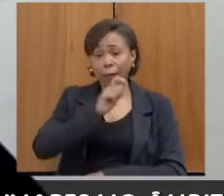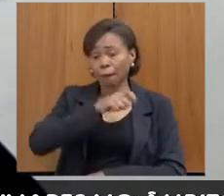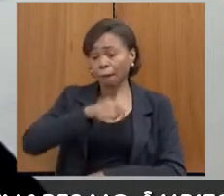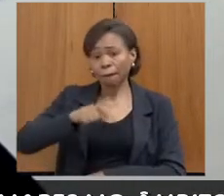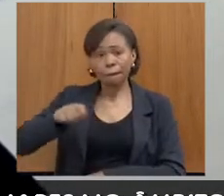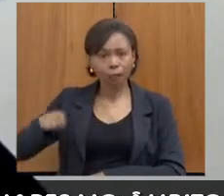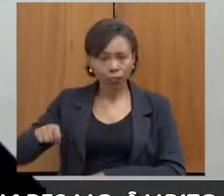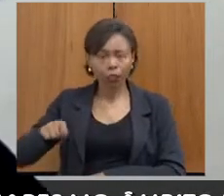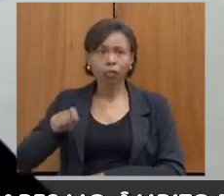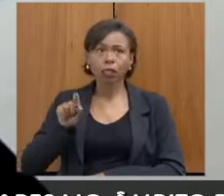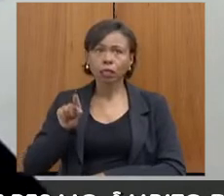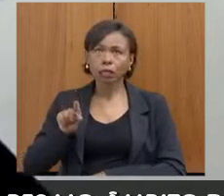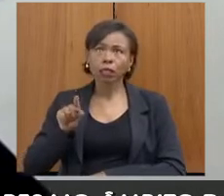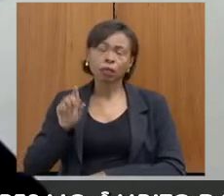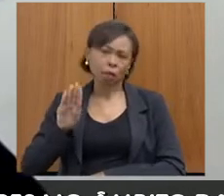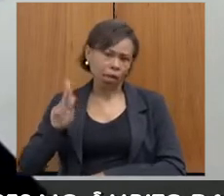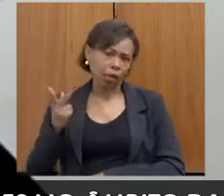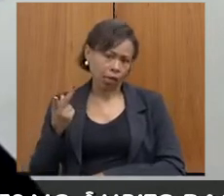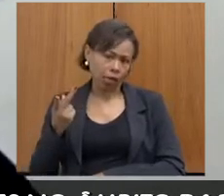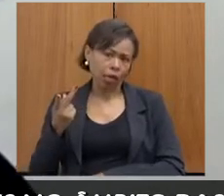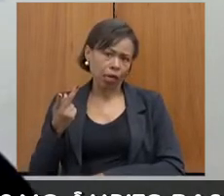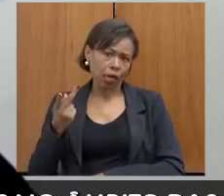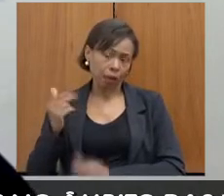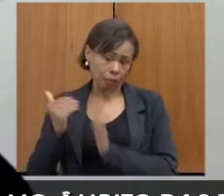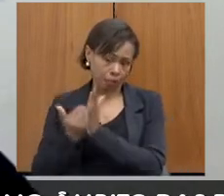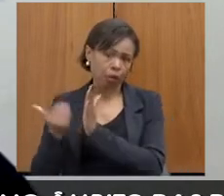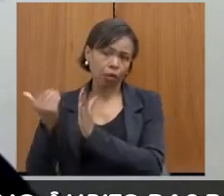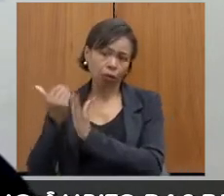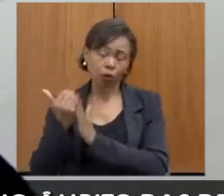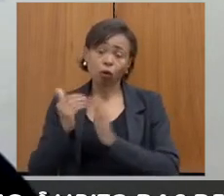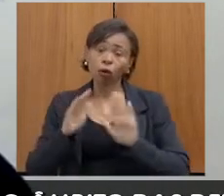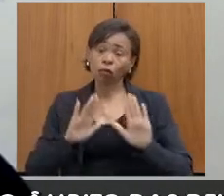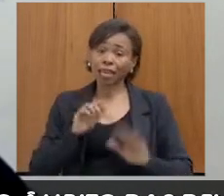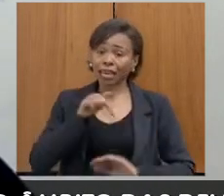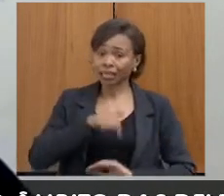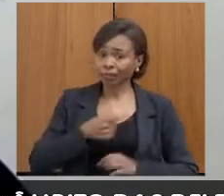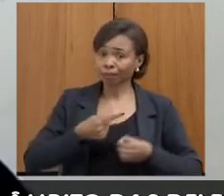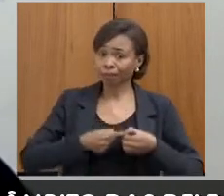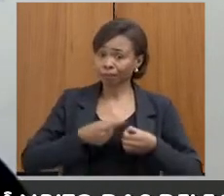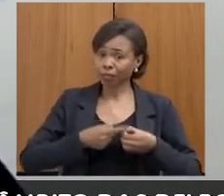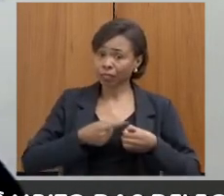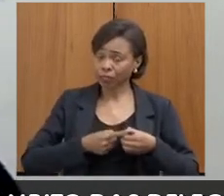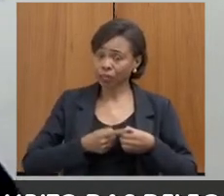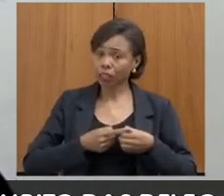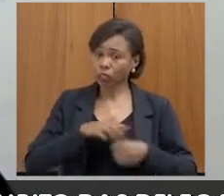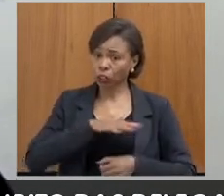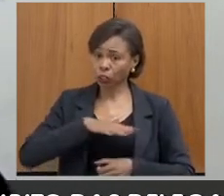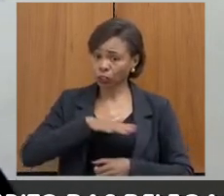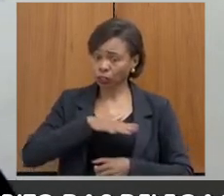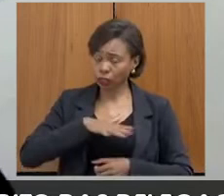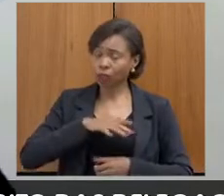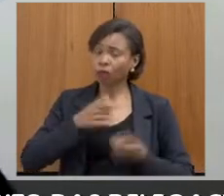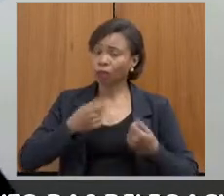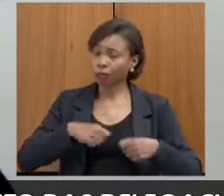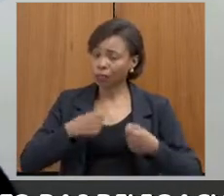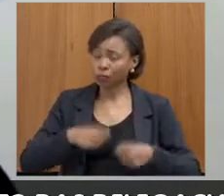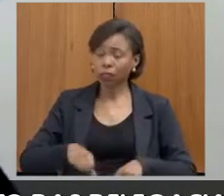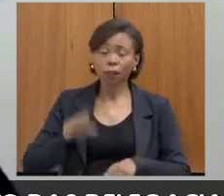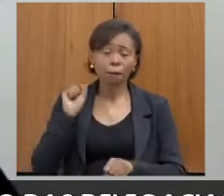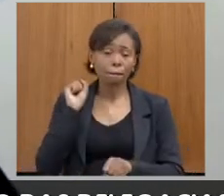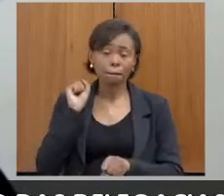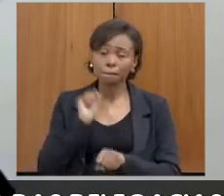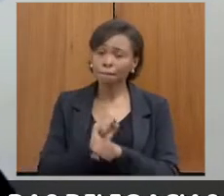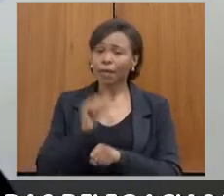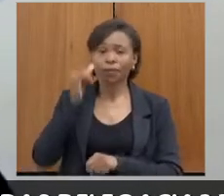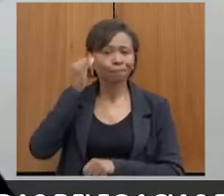menor, mas para a nossa região aqui a questão da violência doméstica é algo que a gente precisa combater, sim,